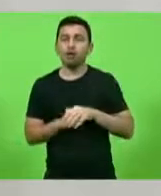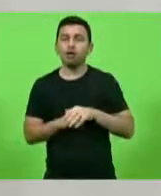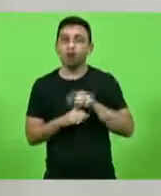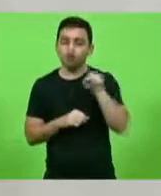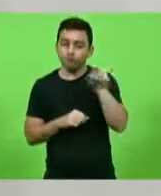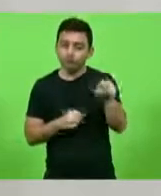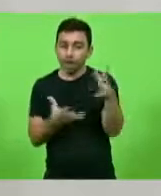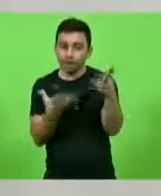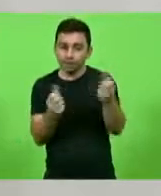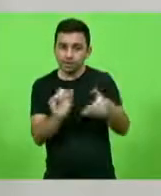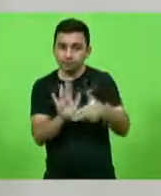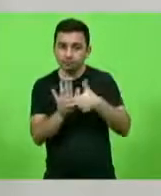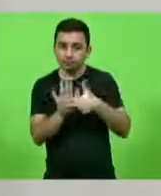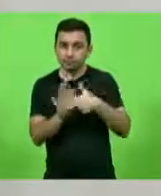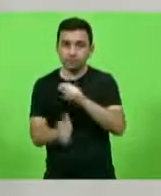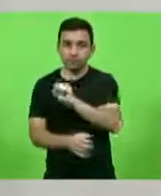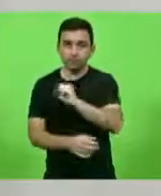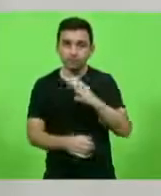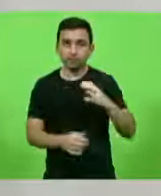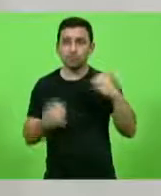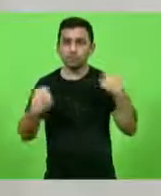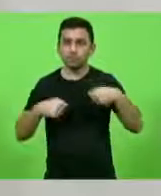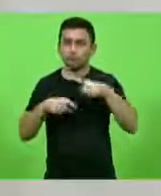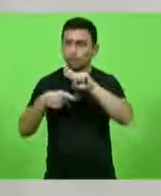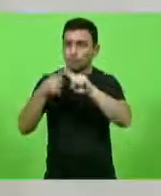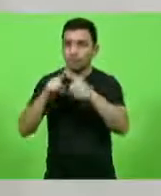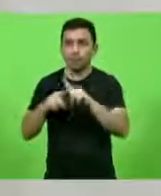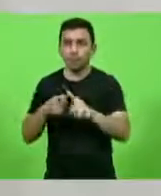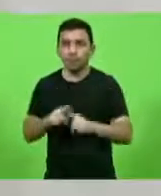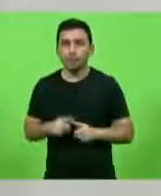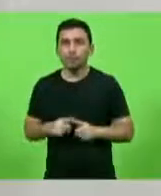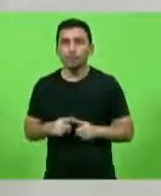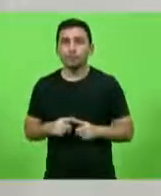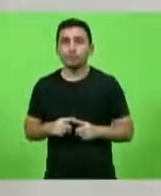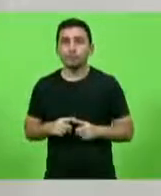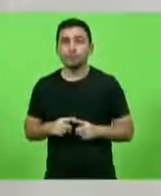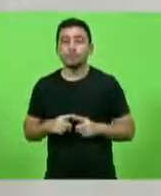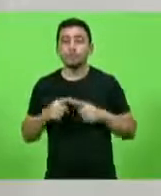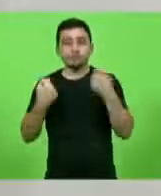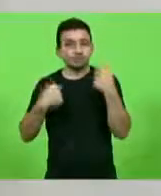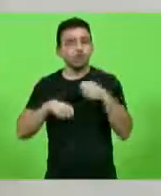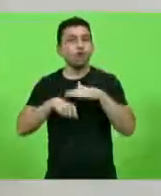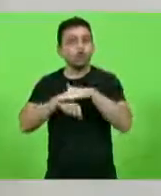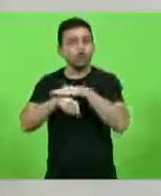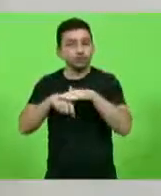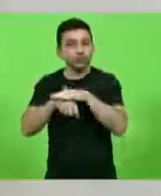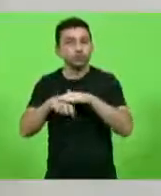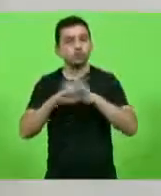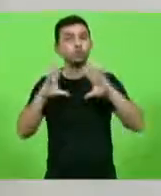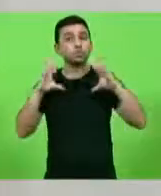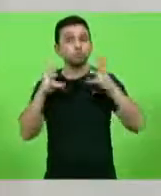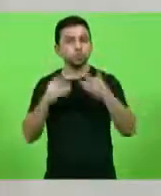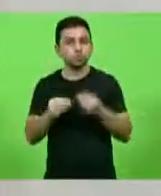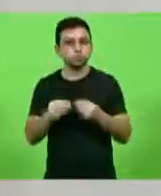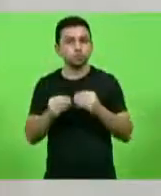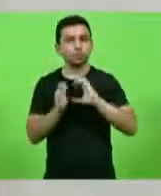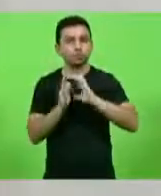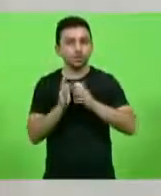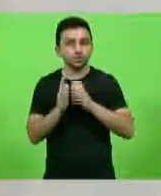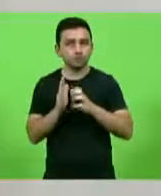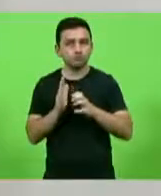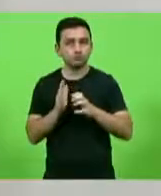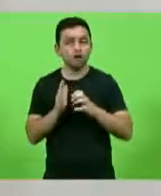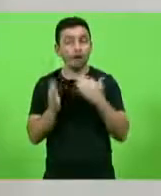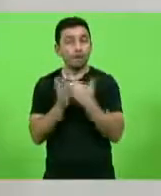Santa Catarina, você terá que negociar, e não estou falando negociar, estou falando negociar, com todos os partidos, ou com quase